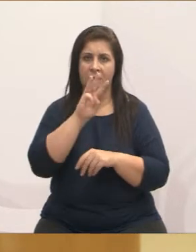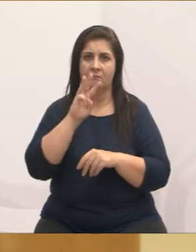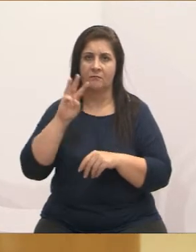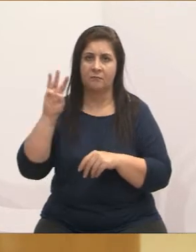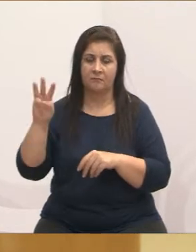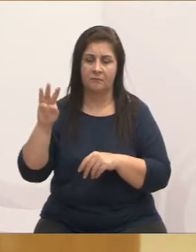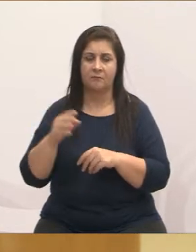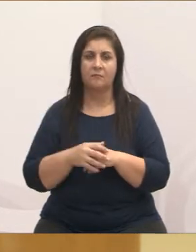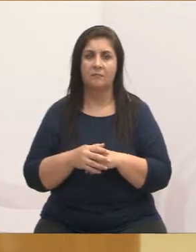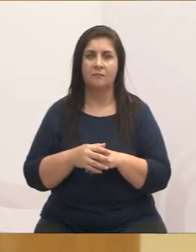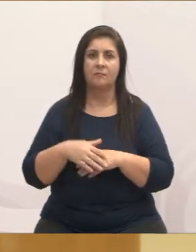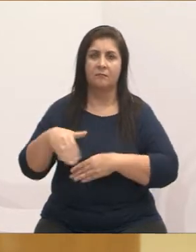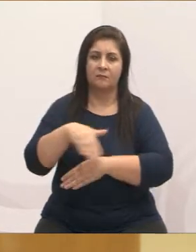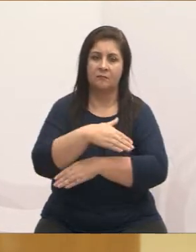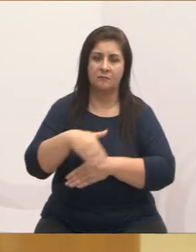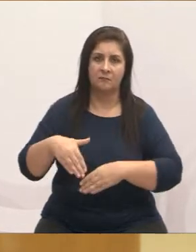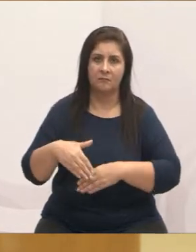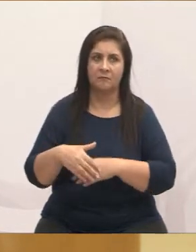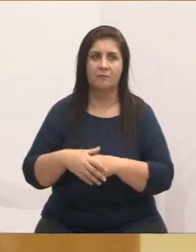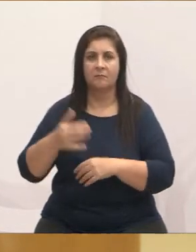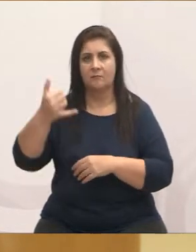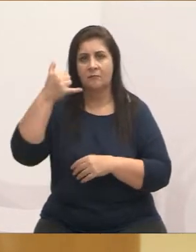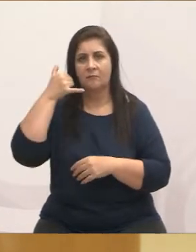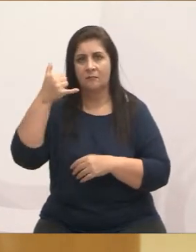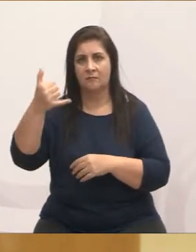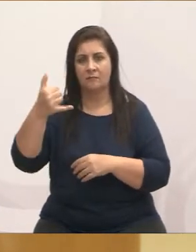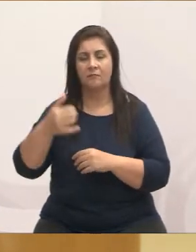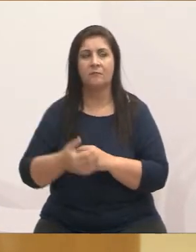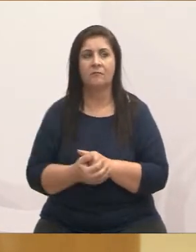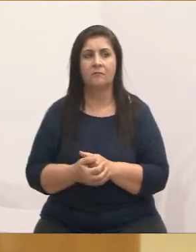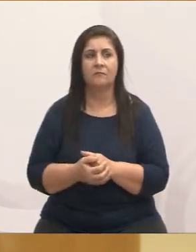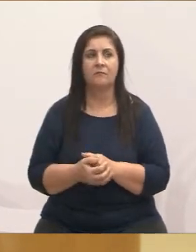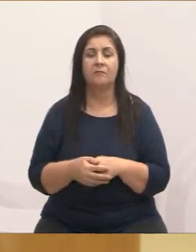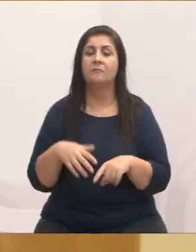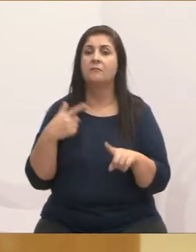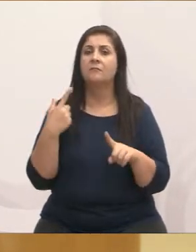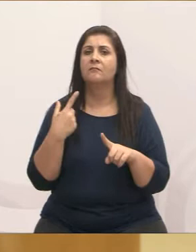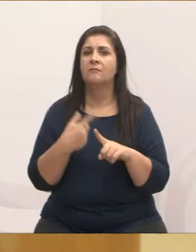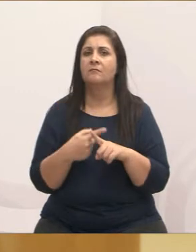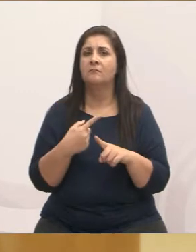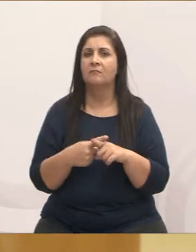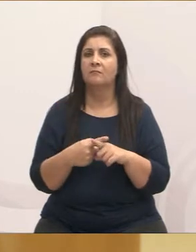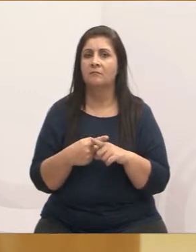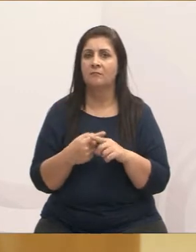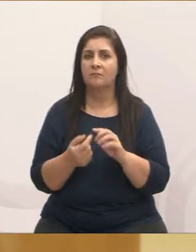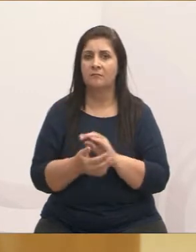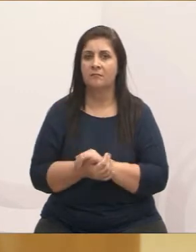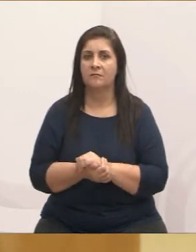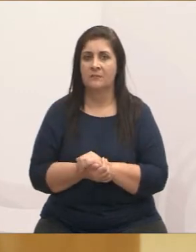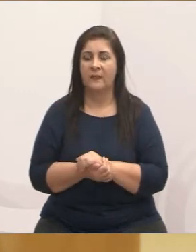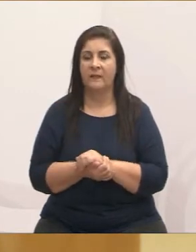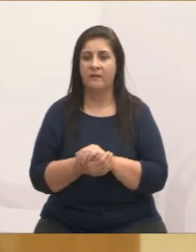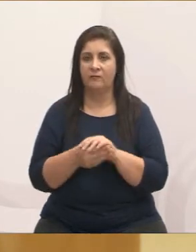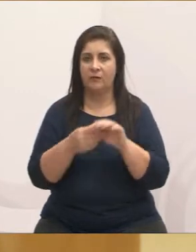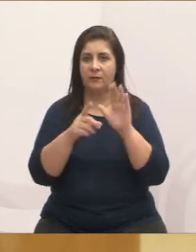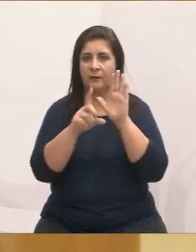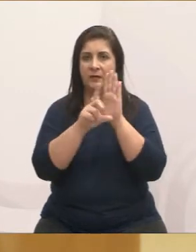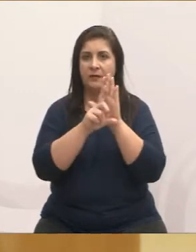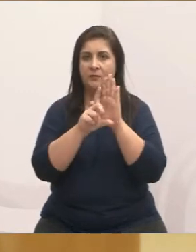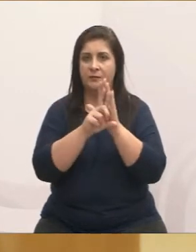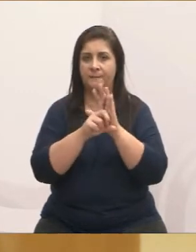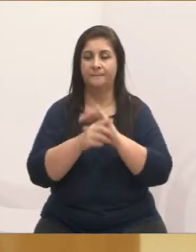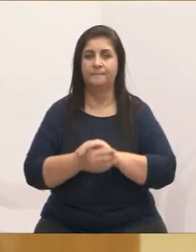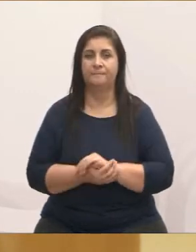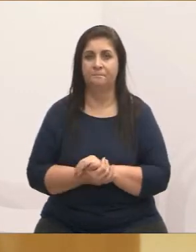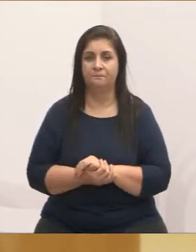os telefones e endereços eletrônicos, endereços de sede e filiais. Por que eu tomei a atitude de elaborar essa lei? Veja